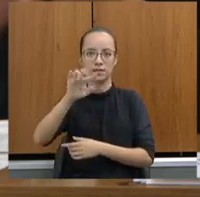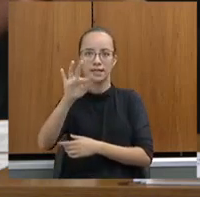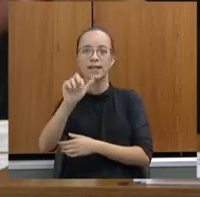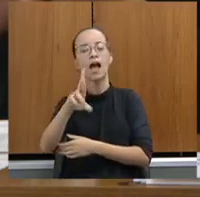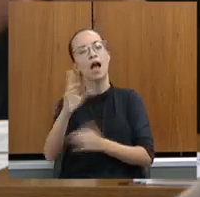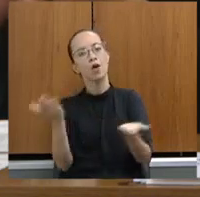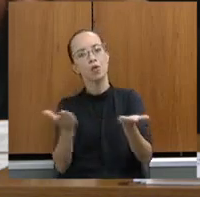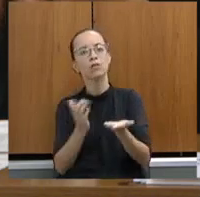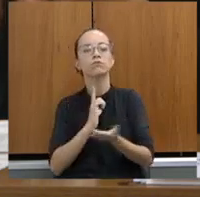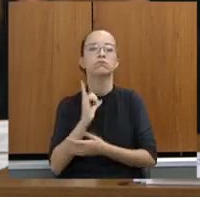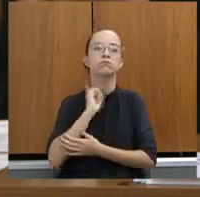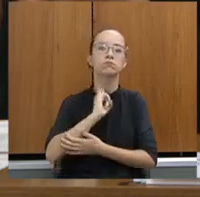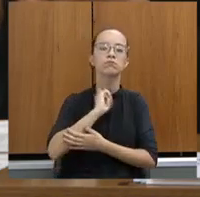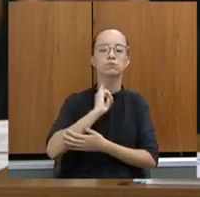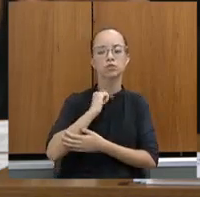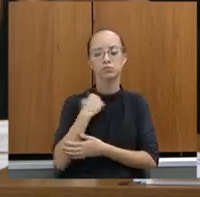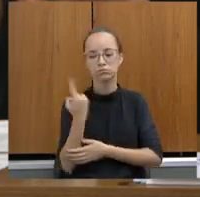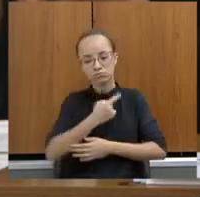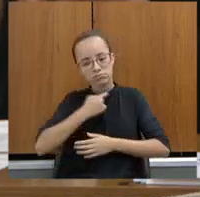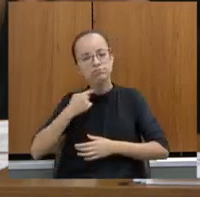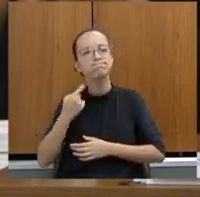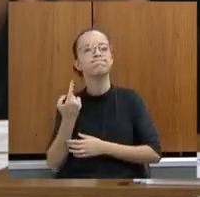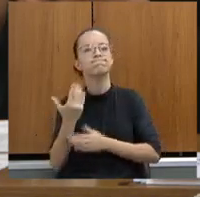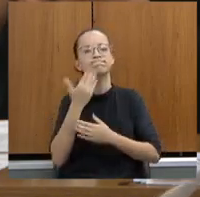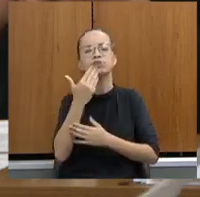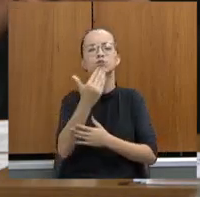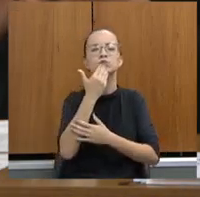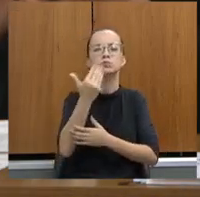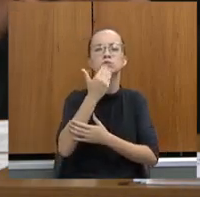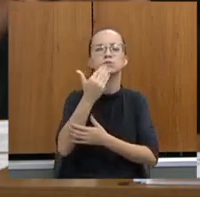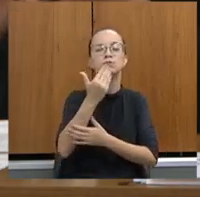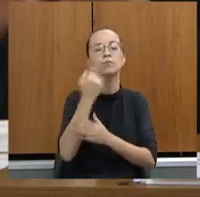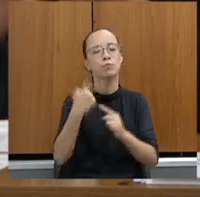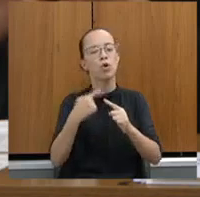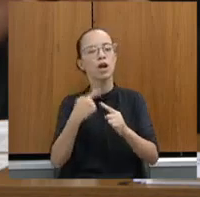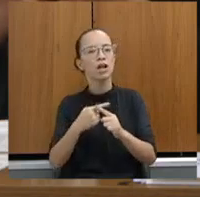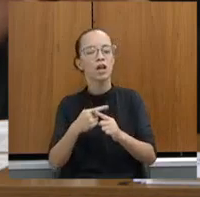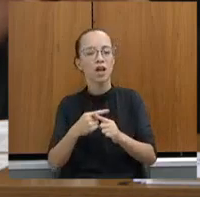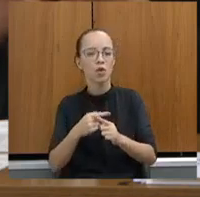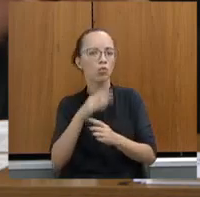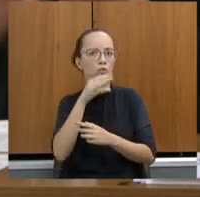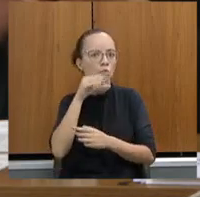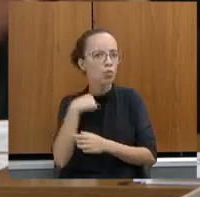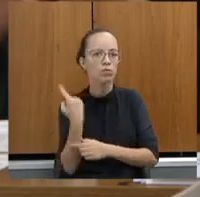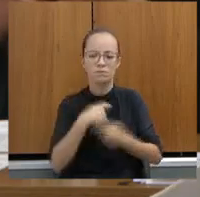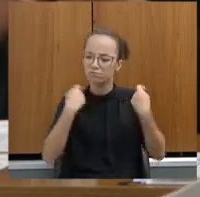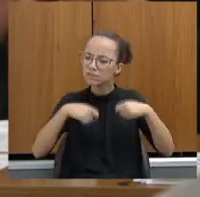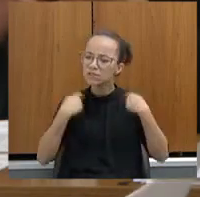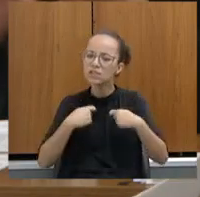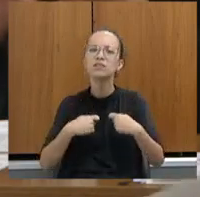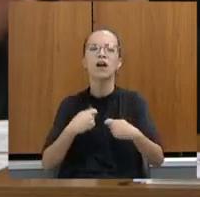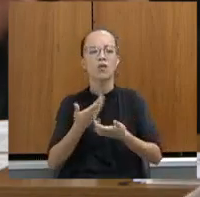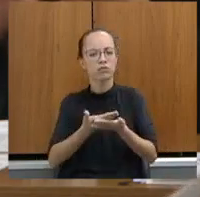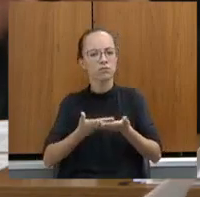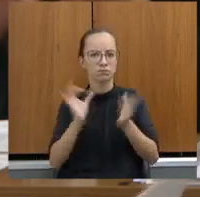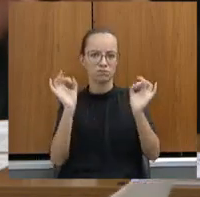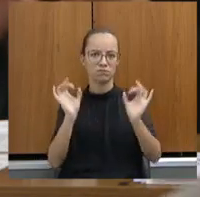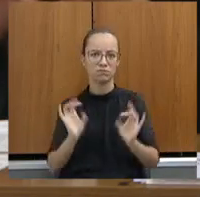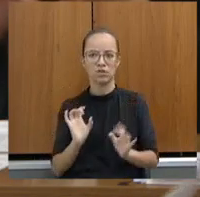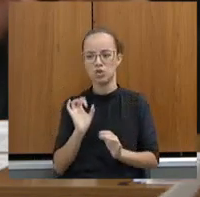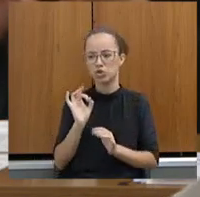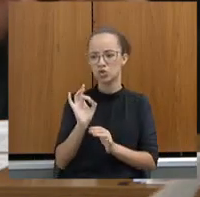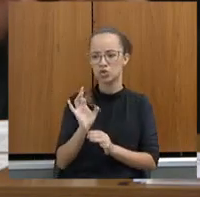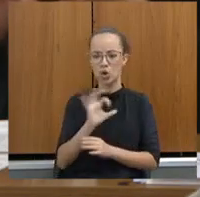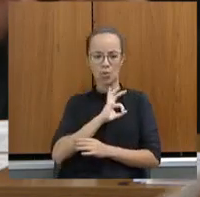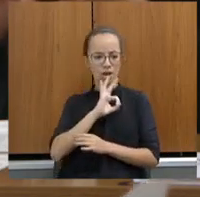Minas, que foi uma reivindicação da nossa secretaria, porque o nosso servidor tem que ter um tratamento diferenciado. Eu não posso simplesmente deixar esse camarada em